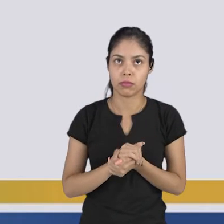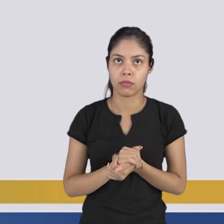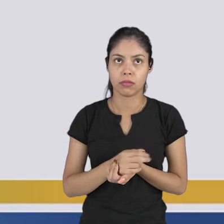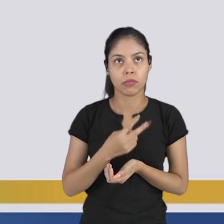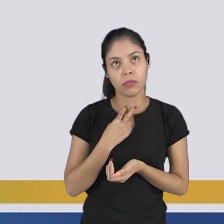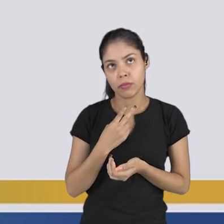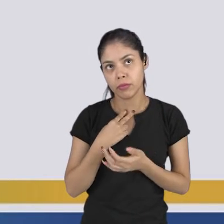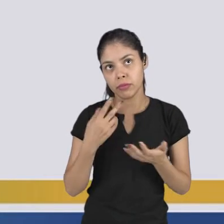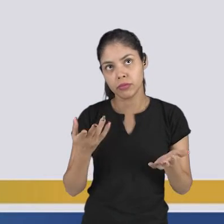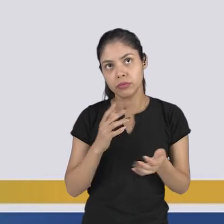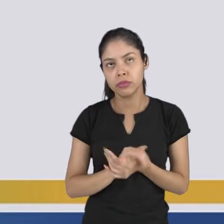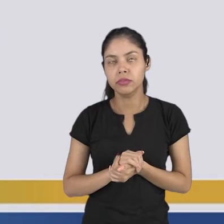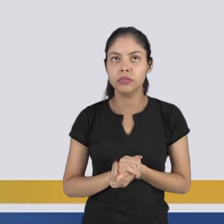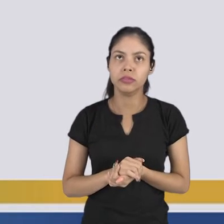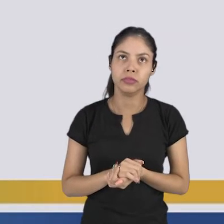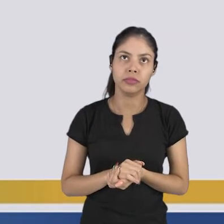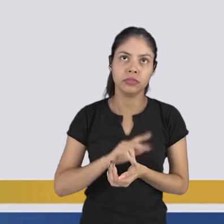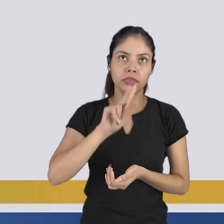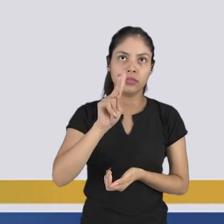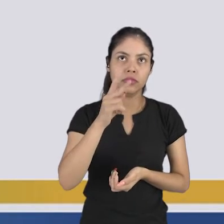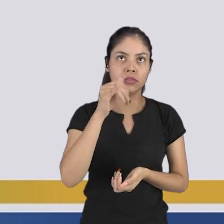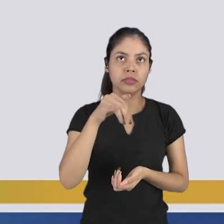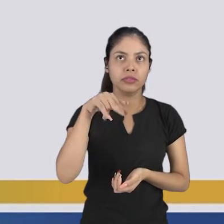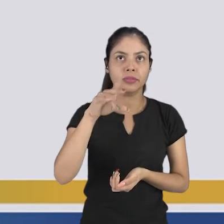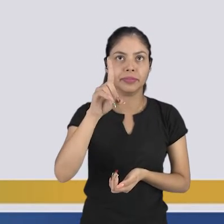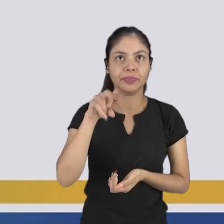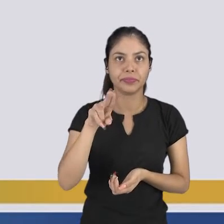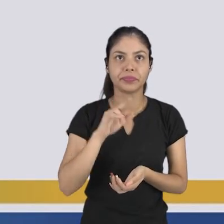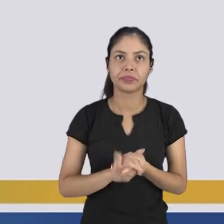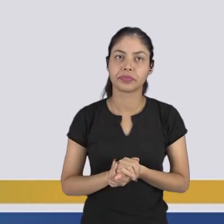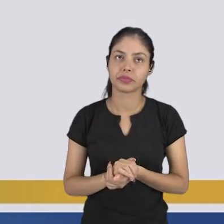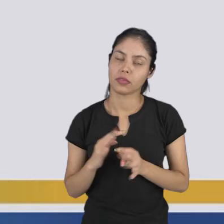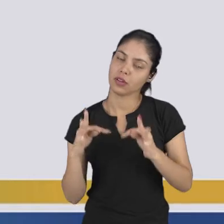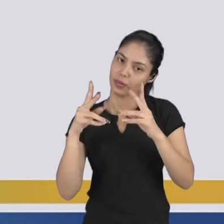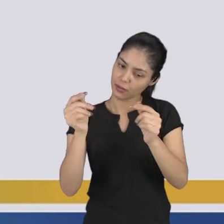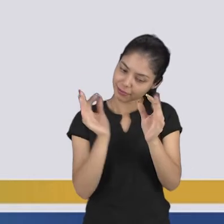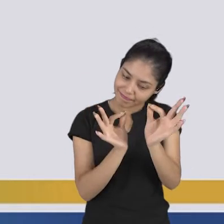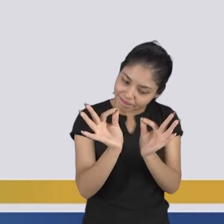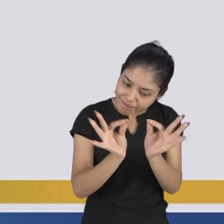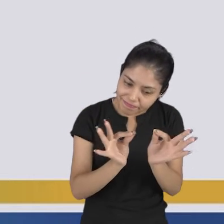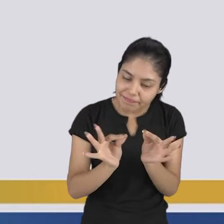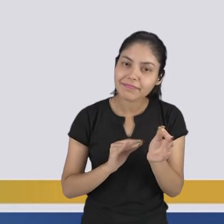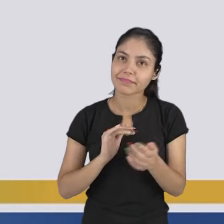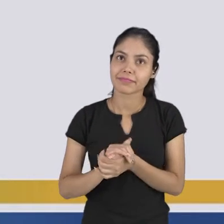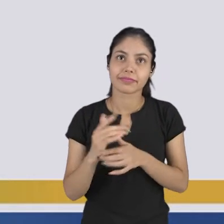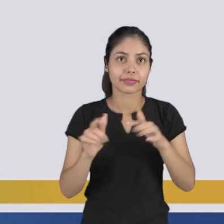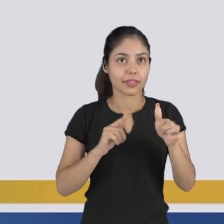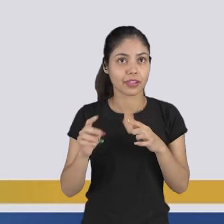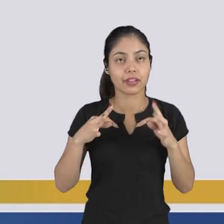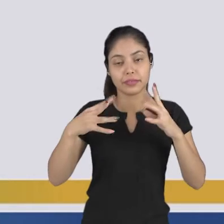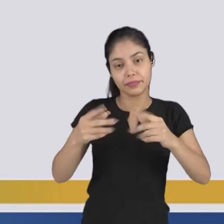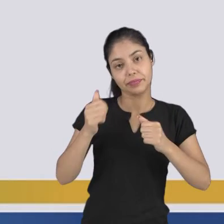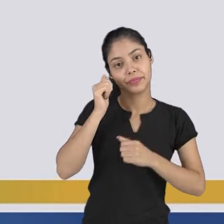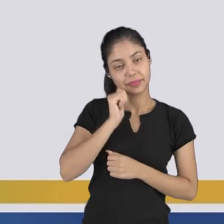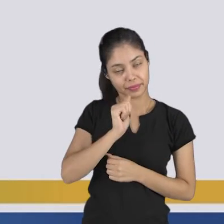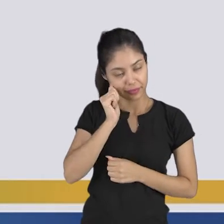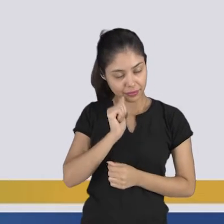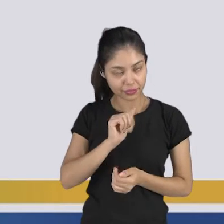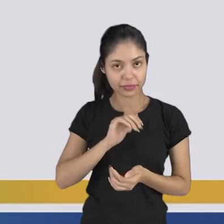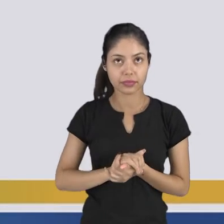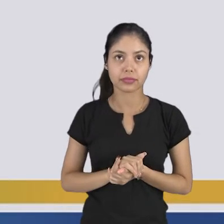posso deixar de falar da pintura hindu, que é uma pintura toda delicada, trabalhada principalmente com as mulheres.